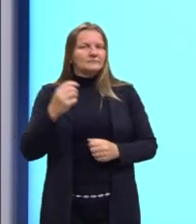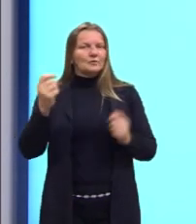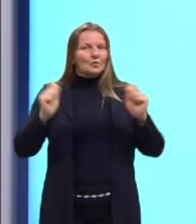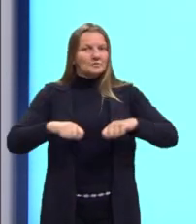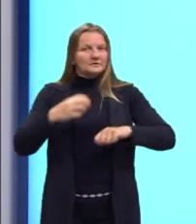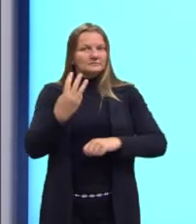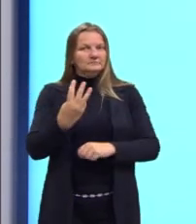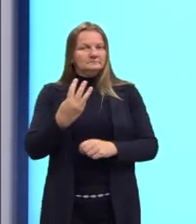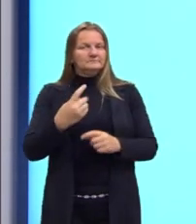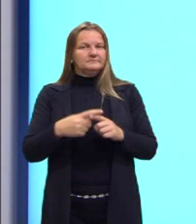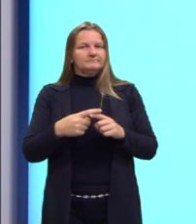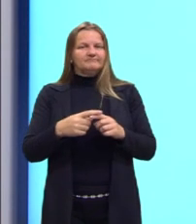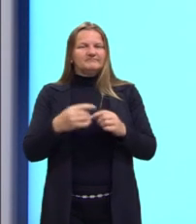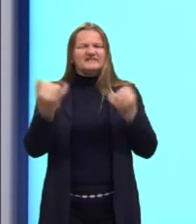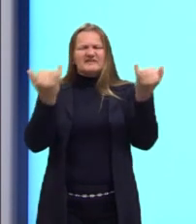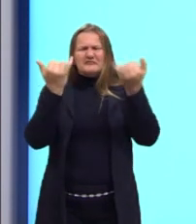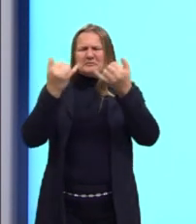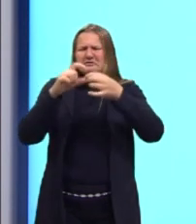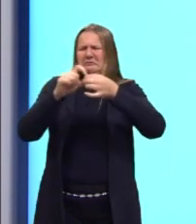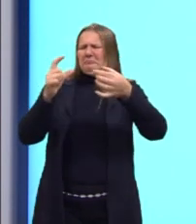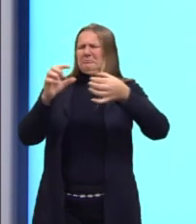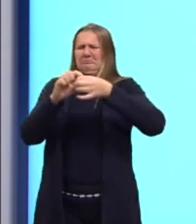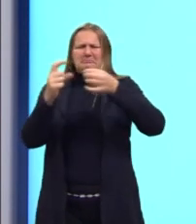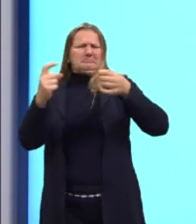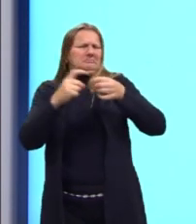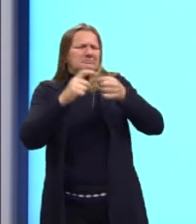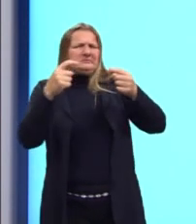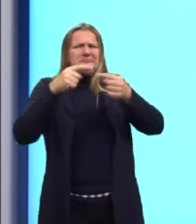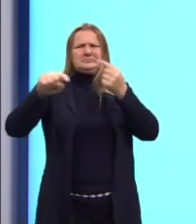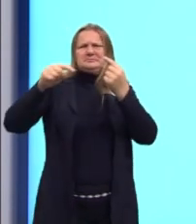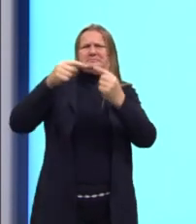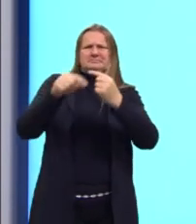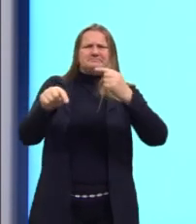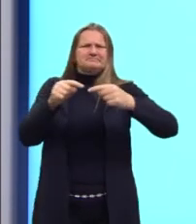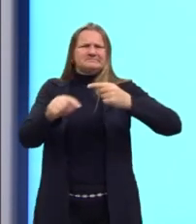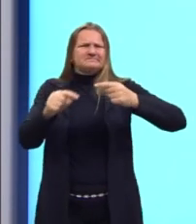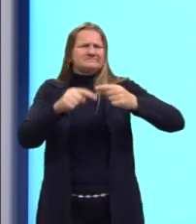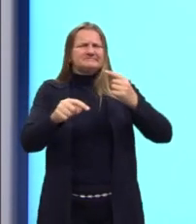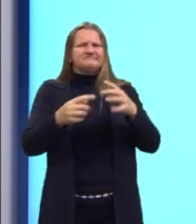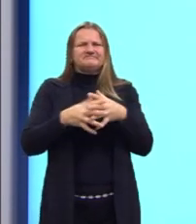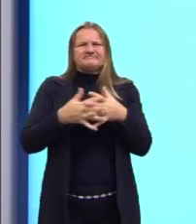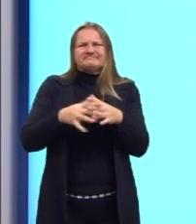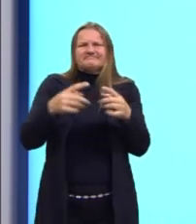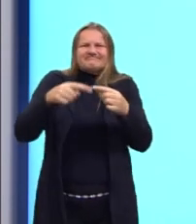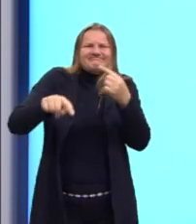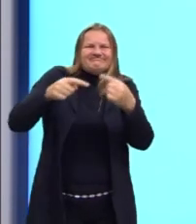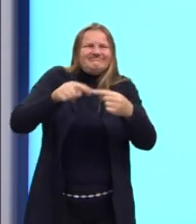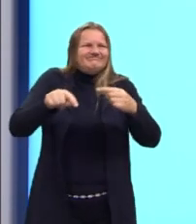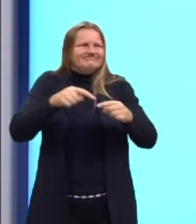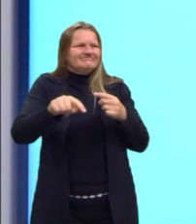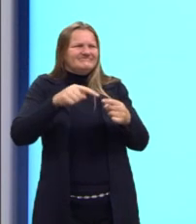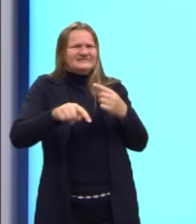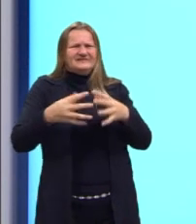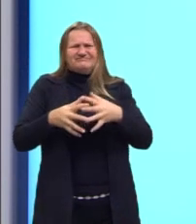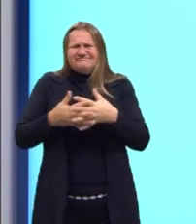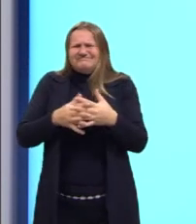informações desconexas e confusas. São aquelas informações que vão aparecer lá.